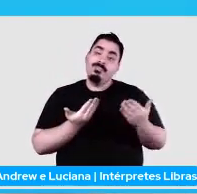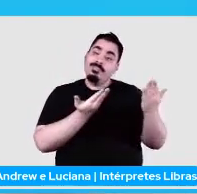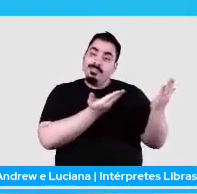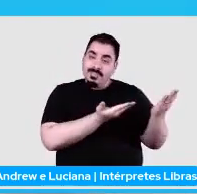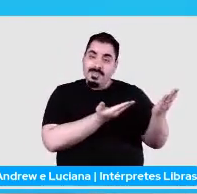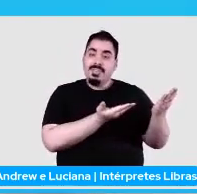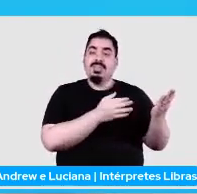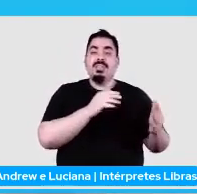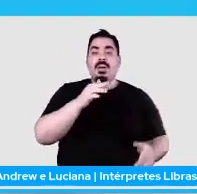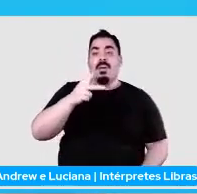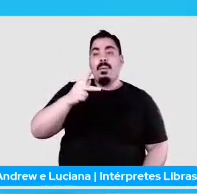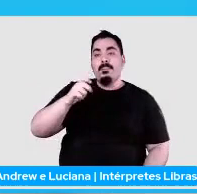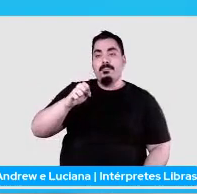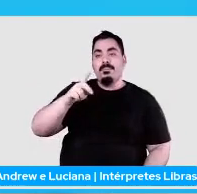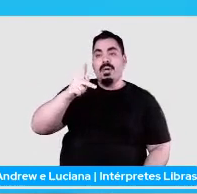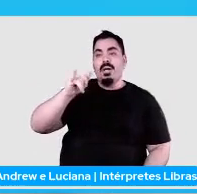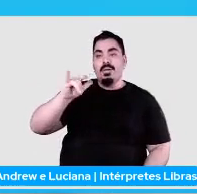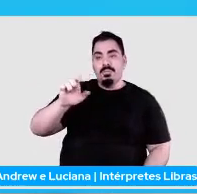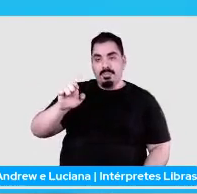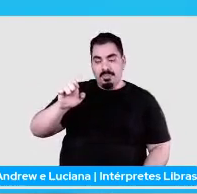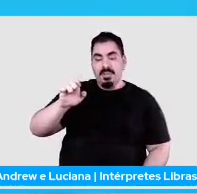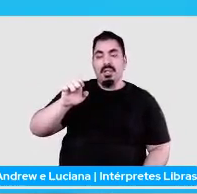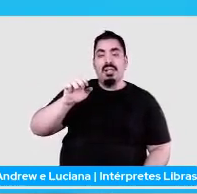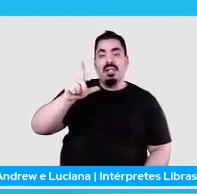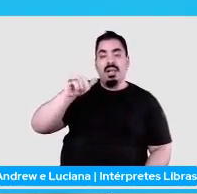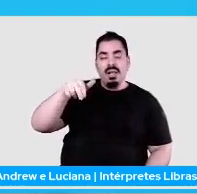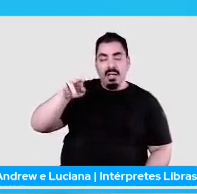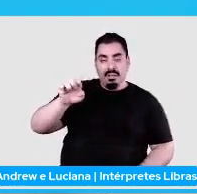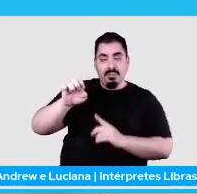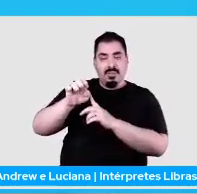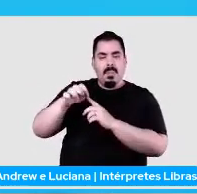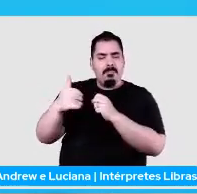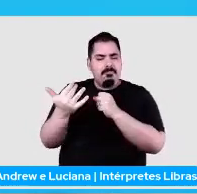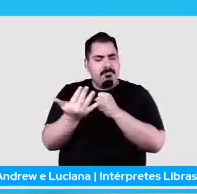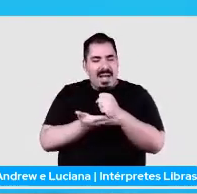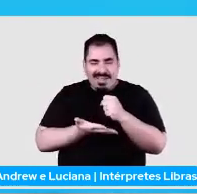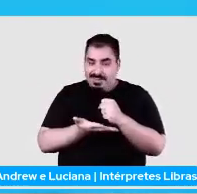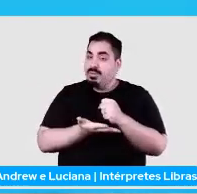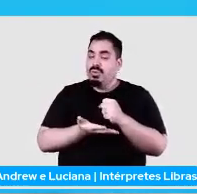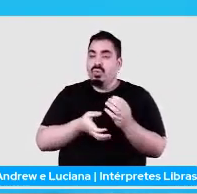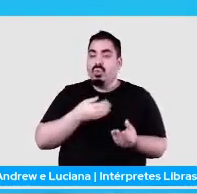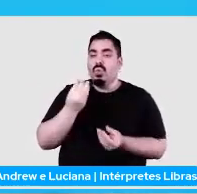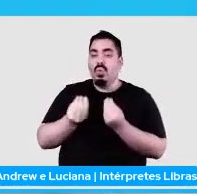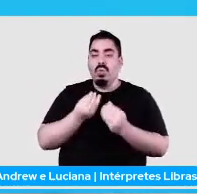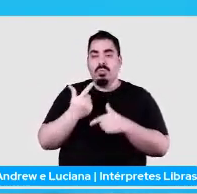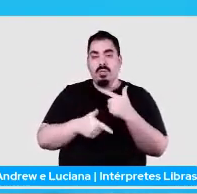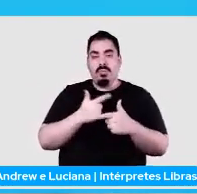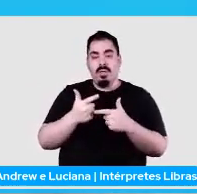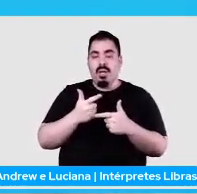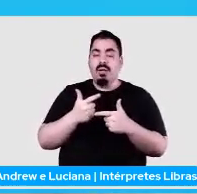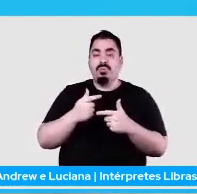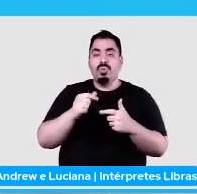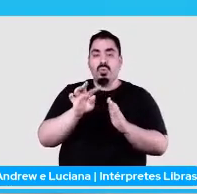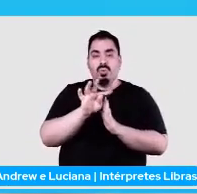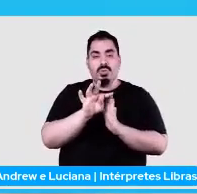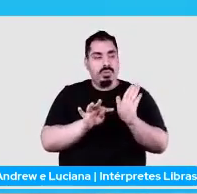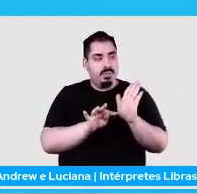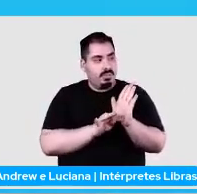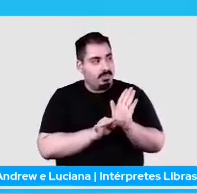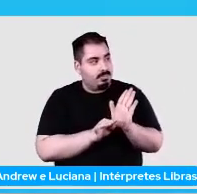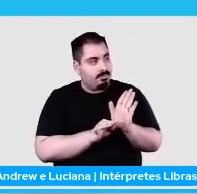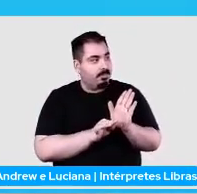básico, básicozão de como trabalhar com dados de texto, né? A gente passa por uma etapa de